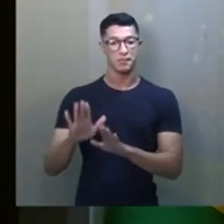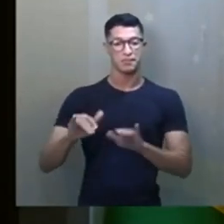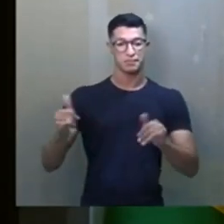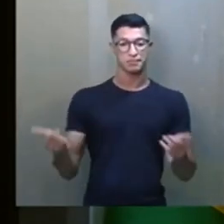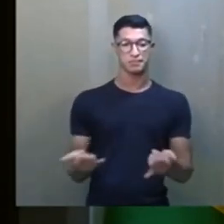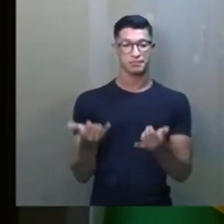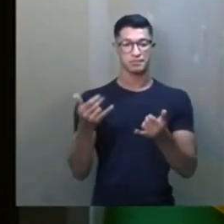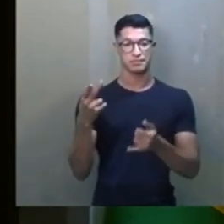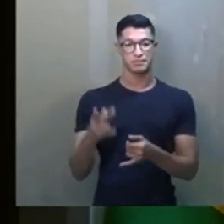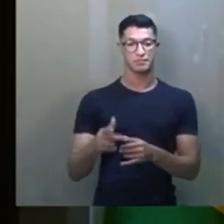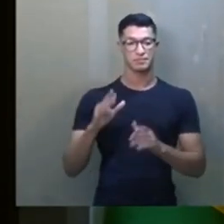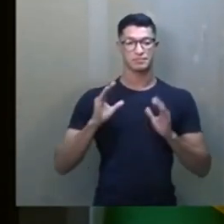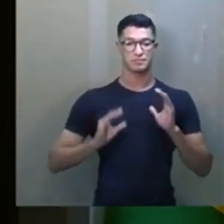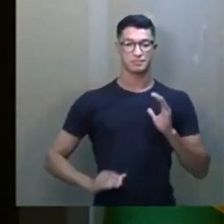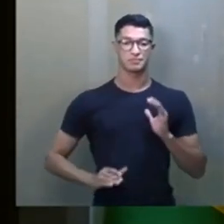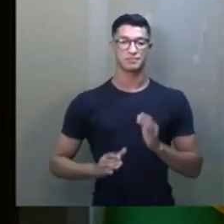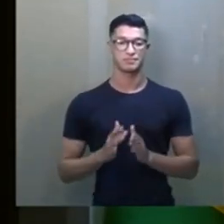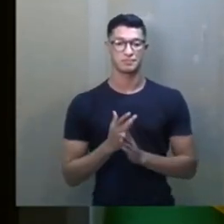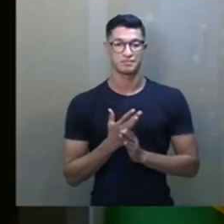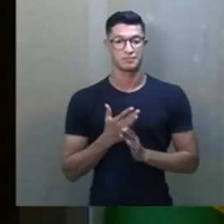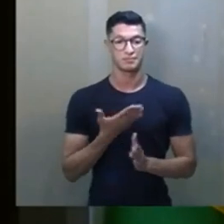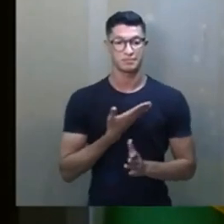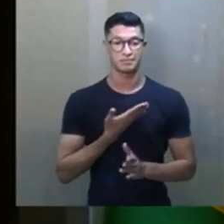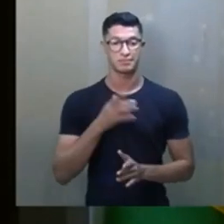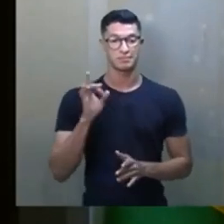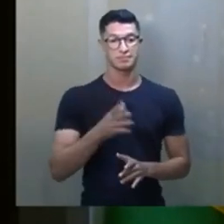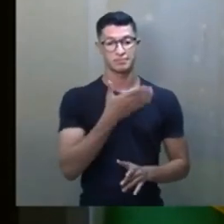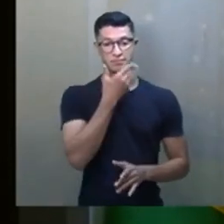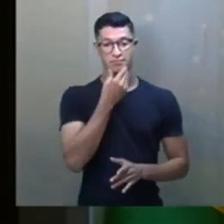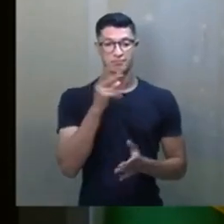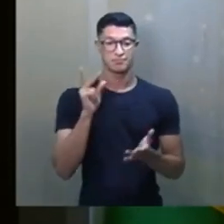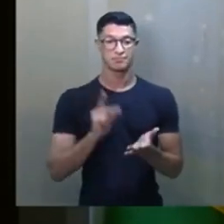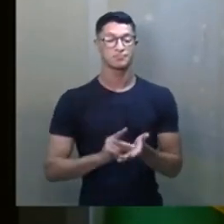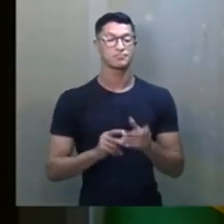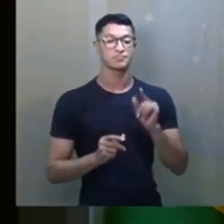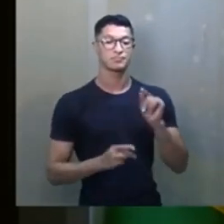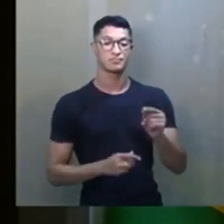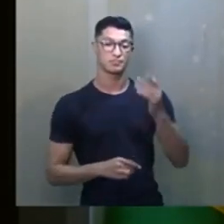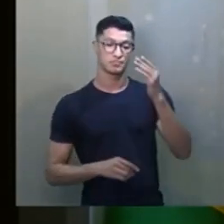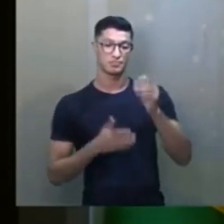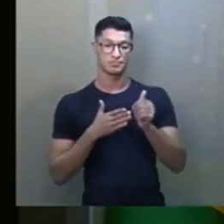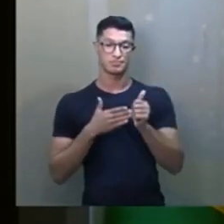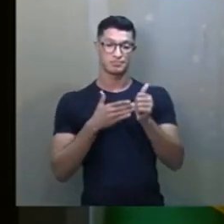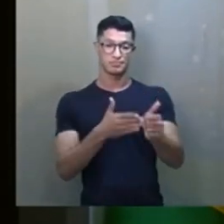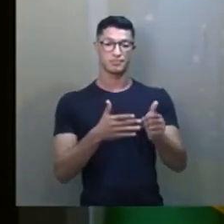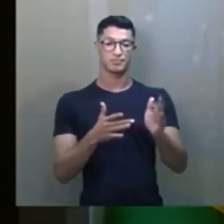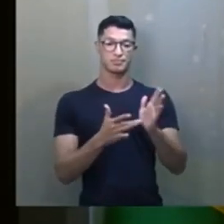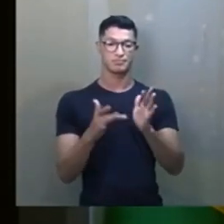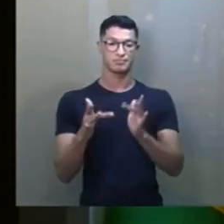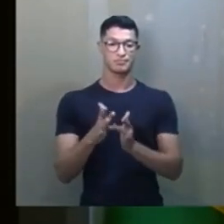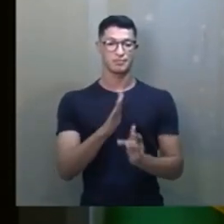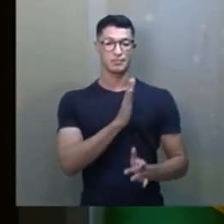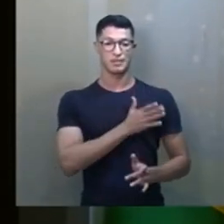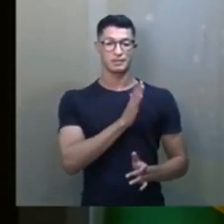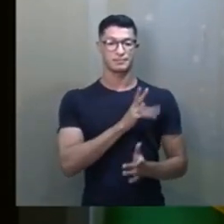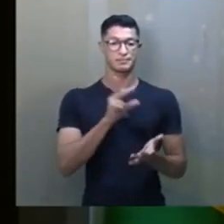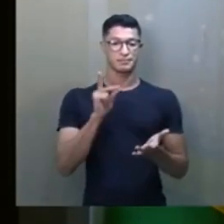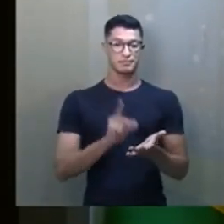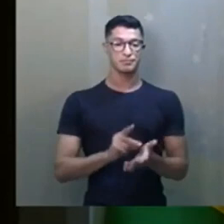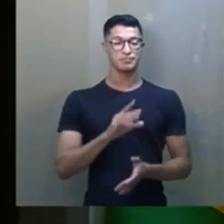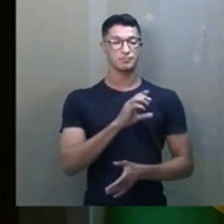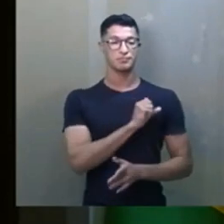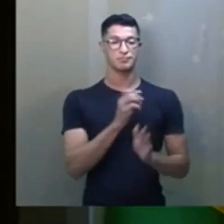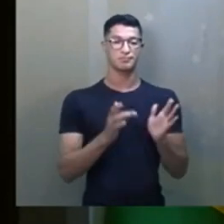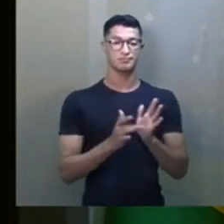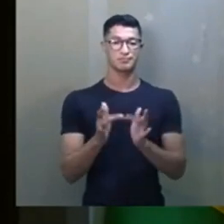aproveie a sua atitude. Meus amigos, só os homens realmente que seguem a Jesus de coração, a mão de Jesus, tanto